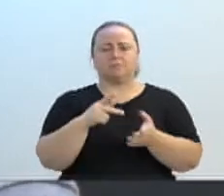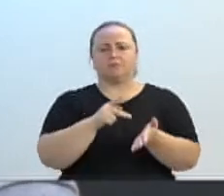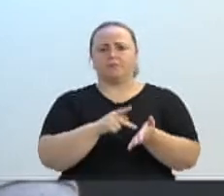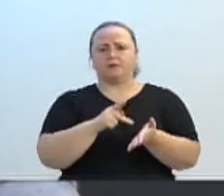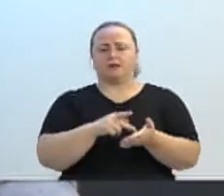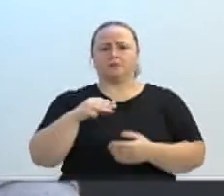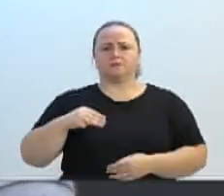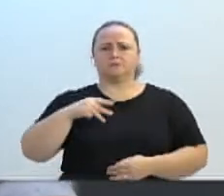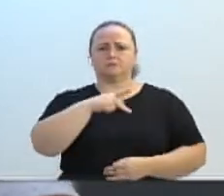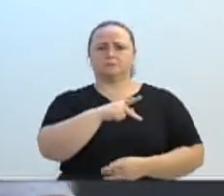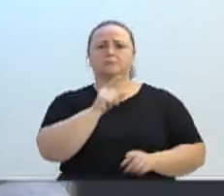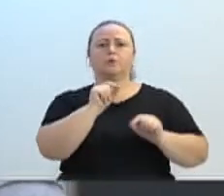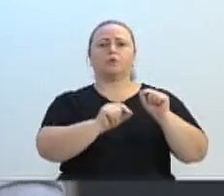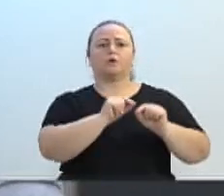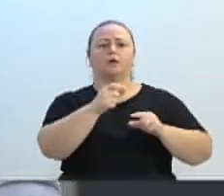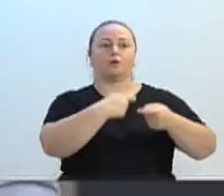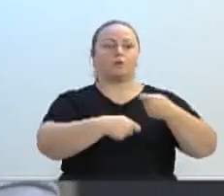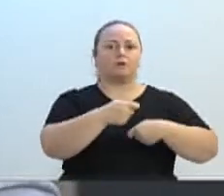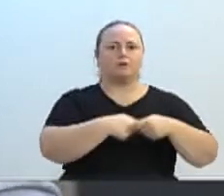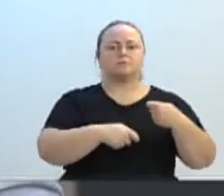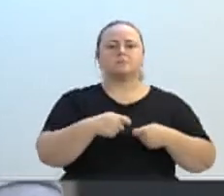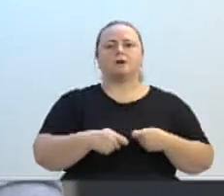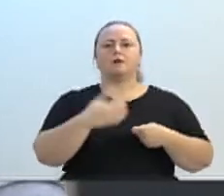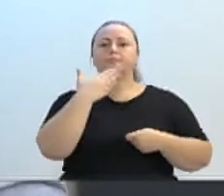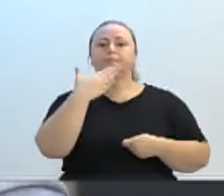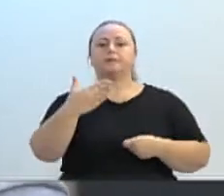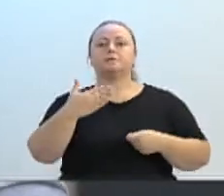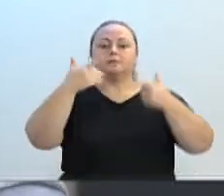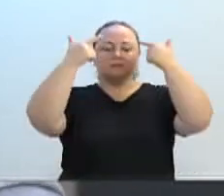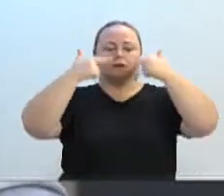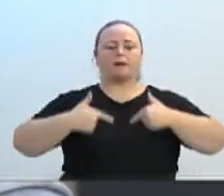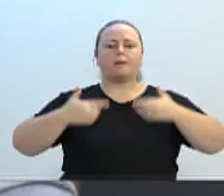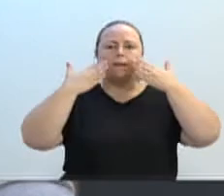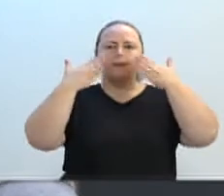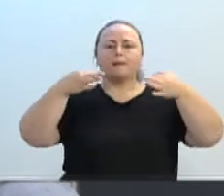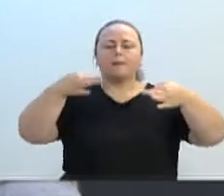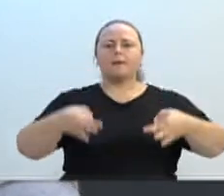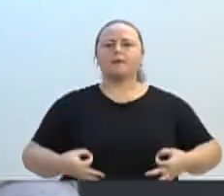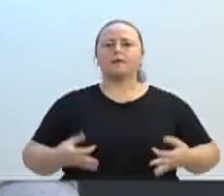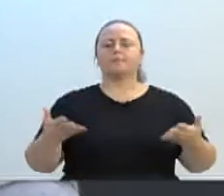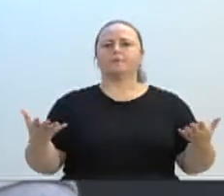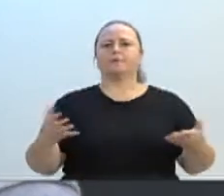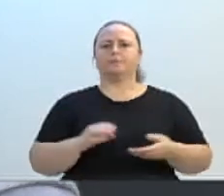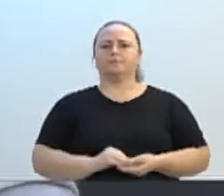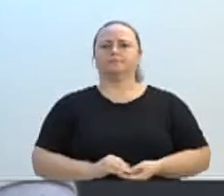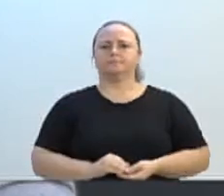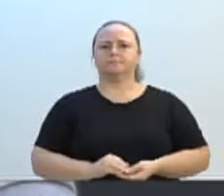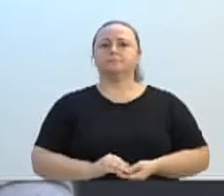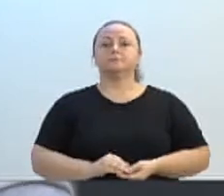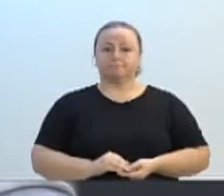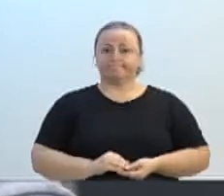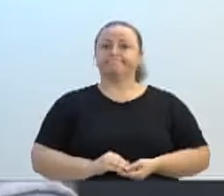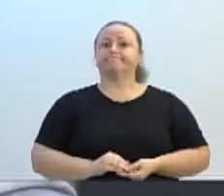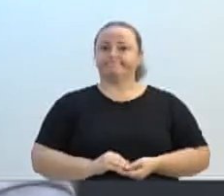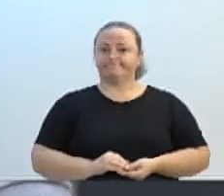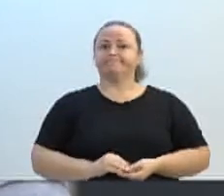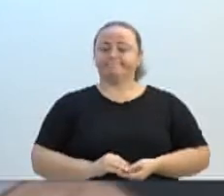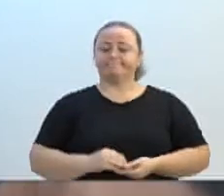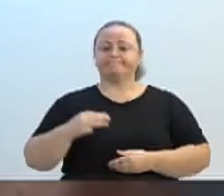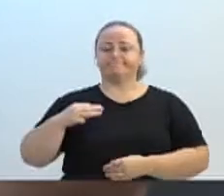É o Ministério Público que está tendo que falar sobre a transparência do Covid e dando prazo para que isso seja feito. É o Ministério Público que tem apontado as irregularidades de